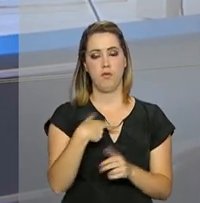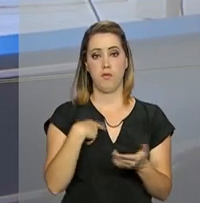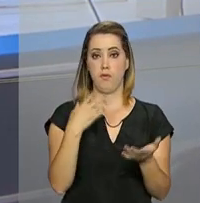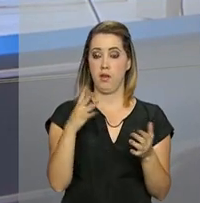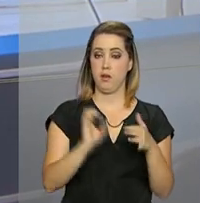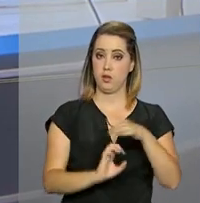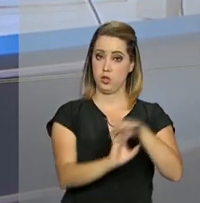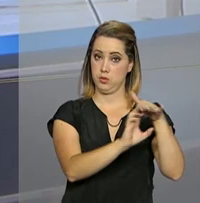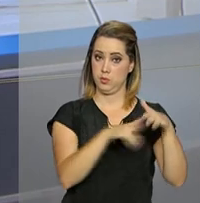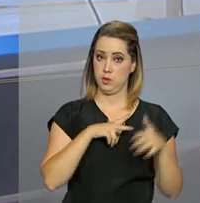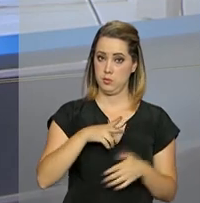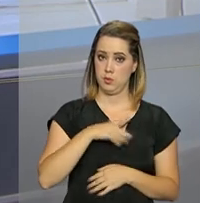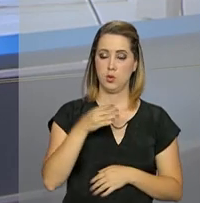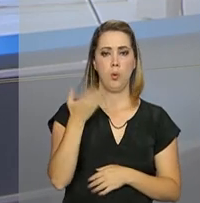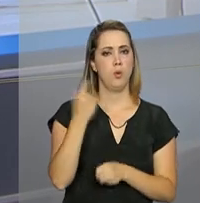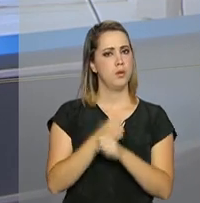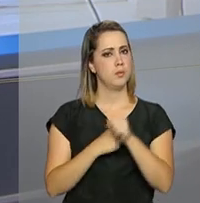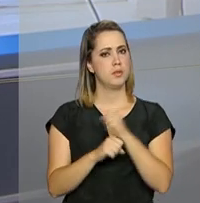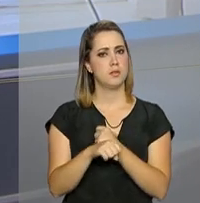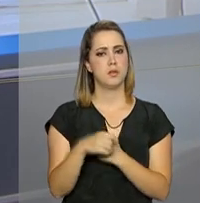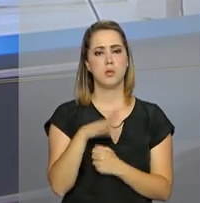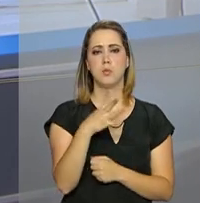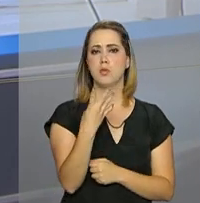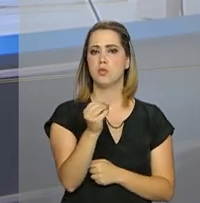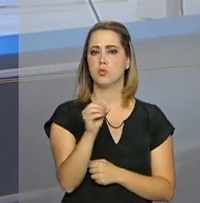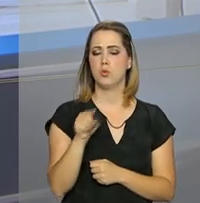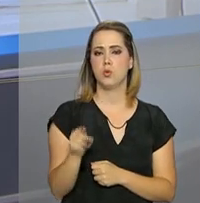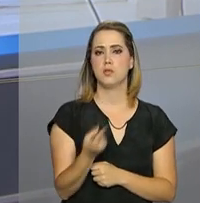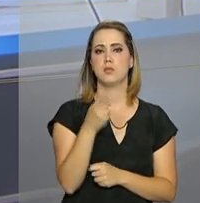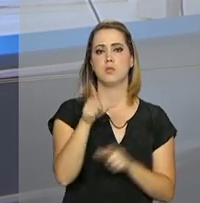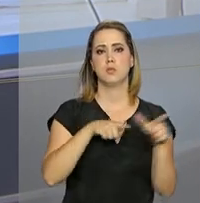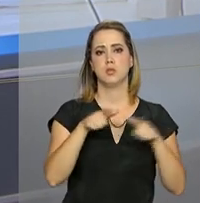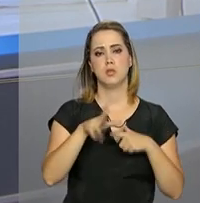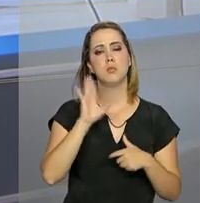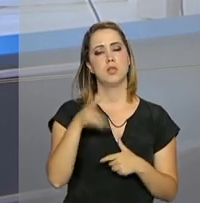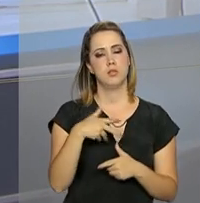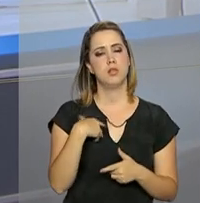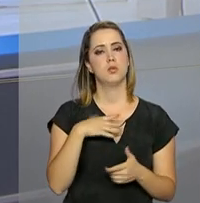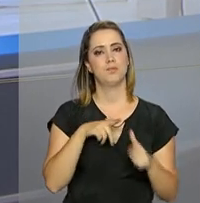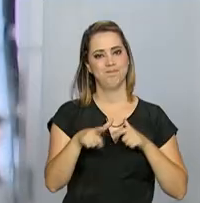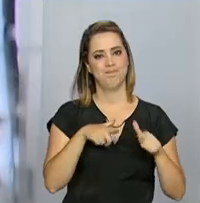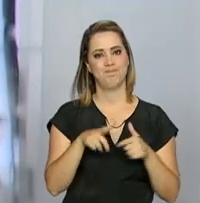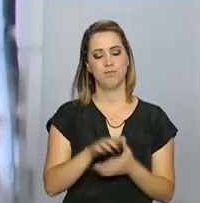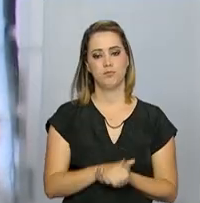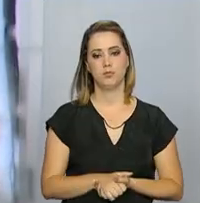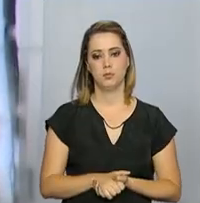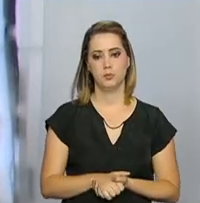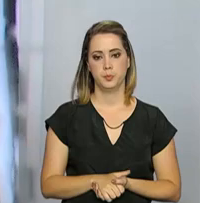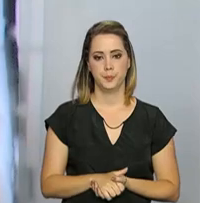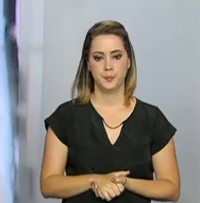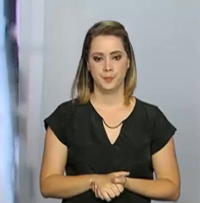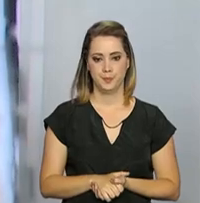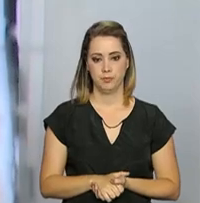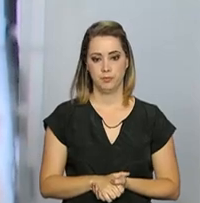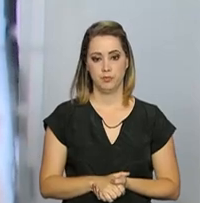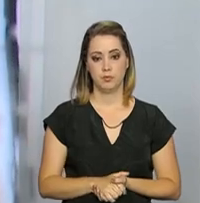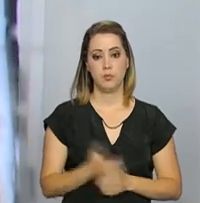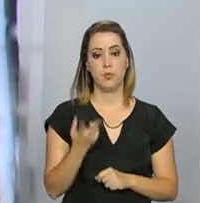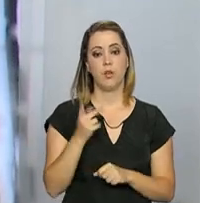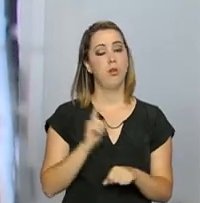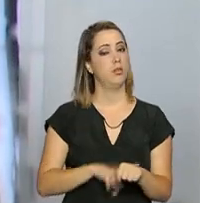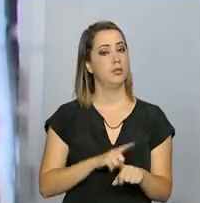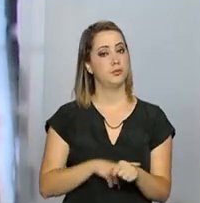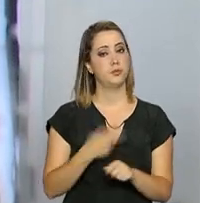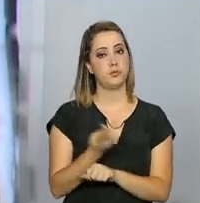Só no ano passado, mais de 400 mil trabalhadores foram beneficiados. Na hora de procurar